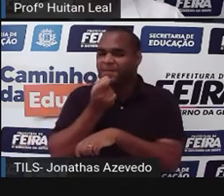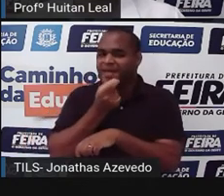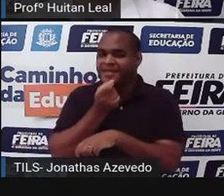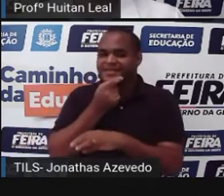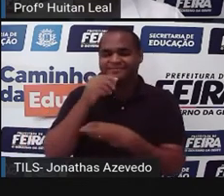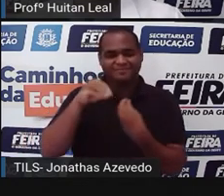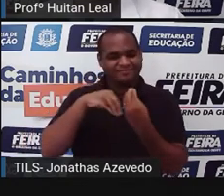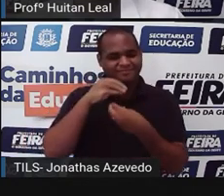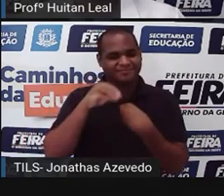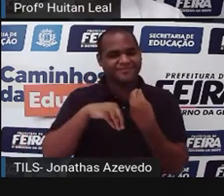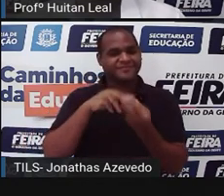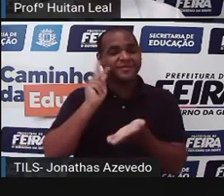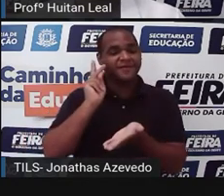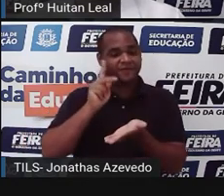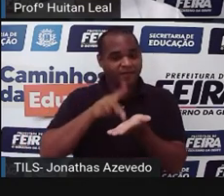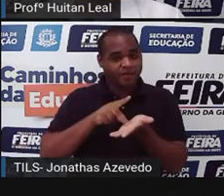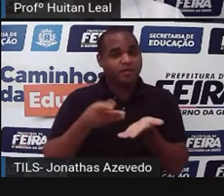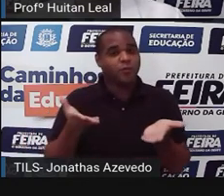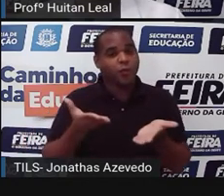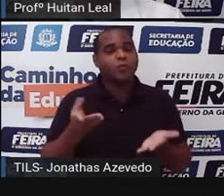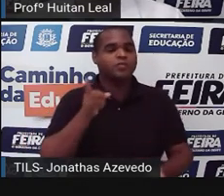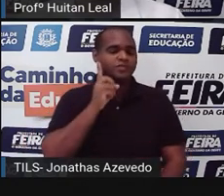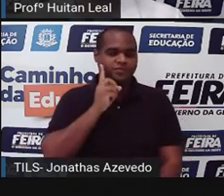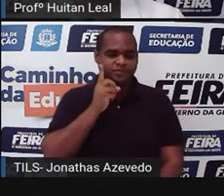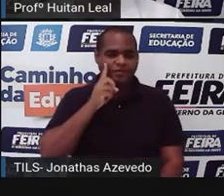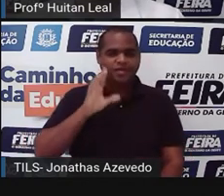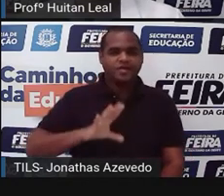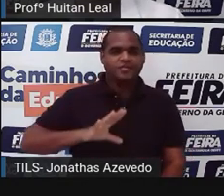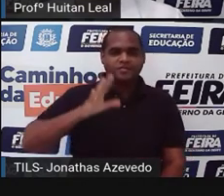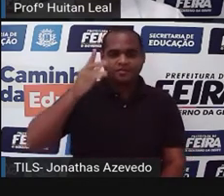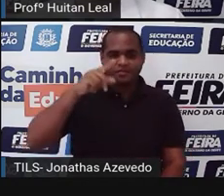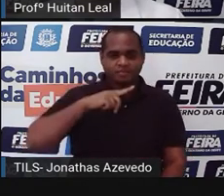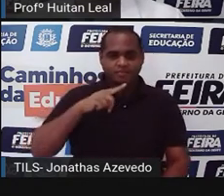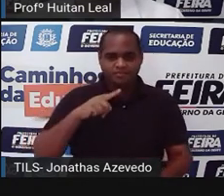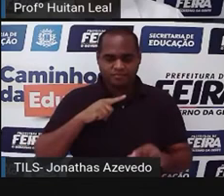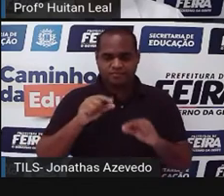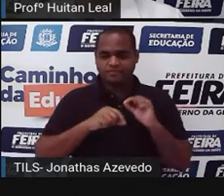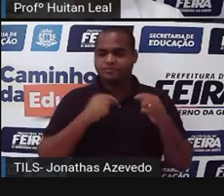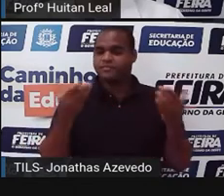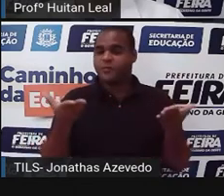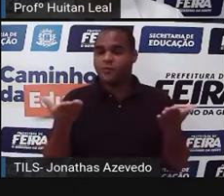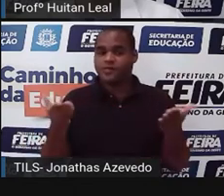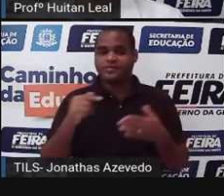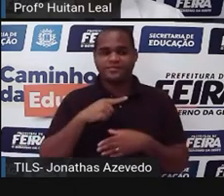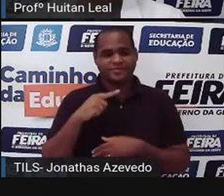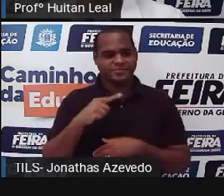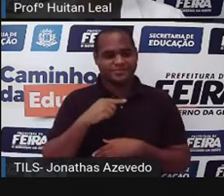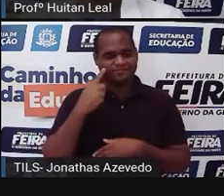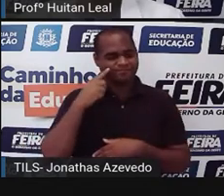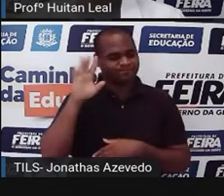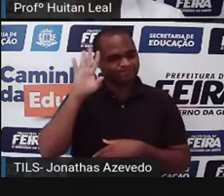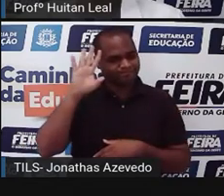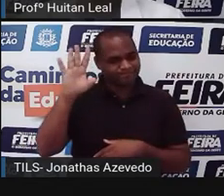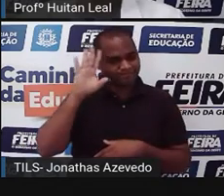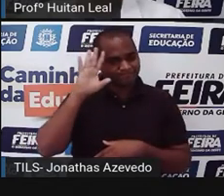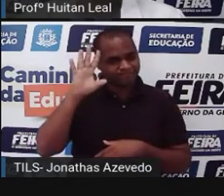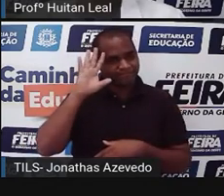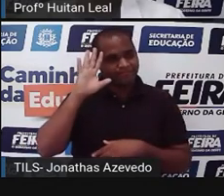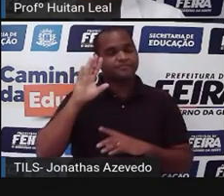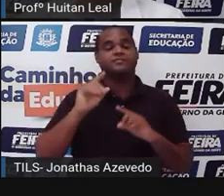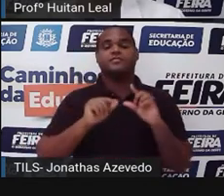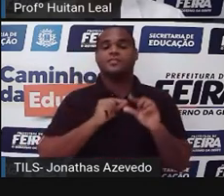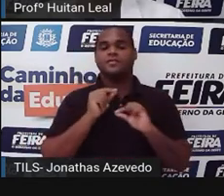mas que fala de acontecimentos do dia a dia. No caso aqui, observem que a gente faz uma pequena reflexão sobre a